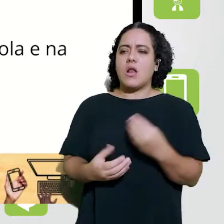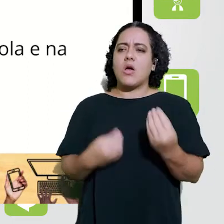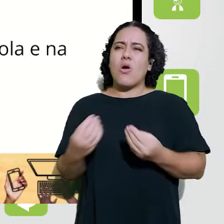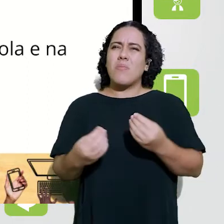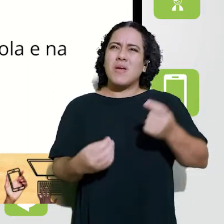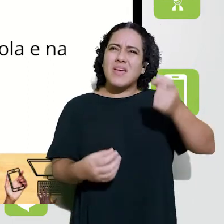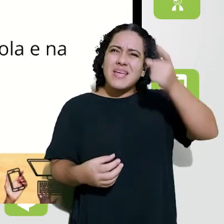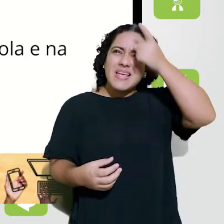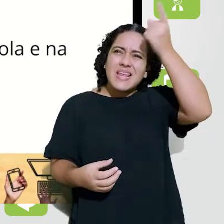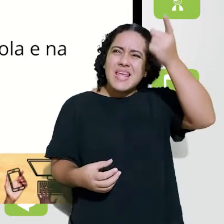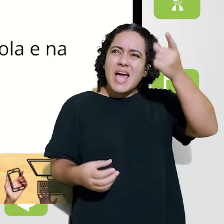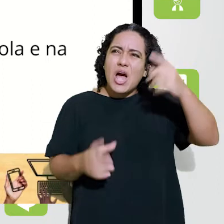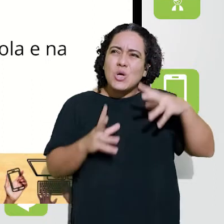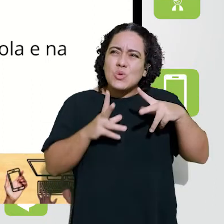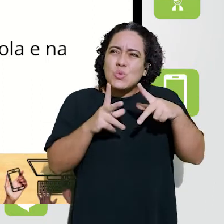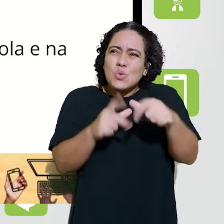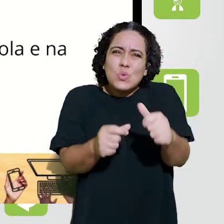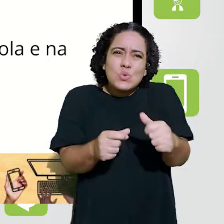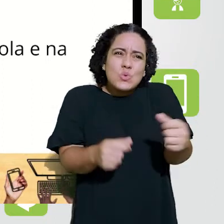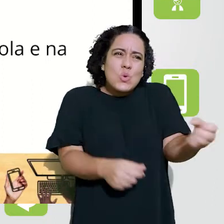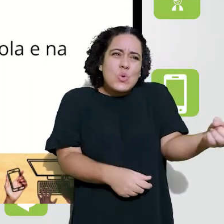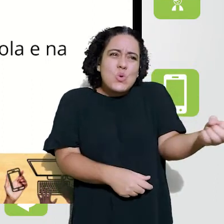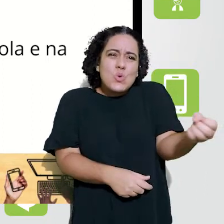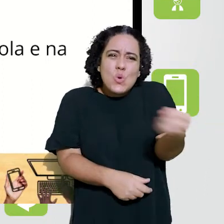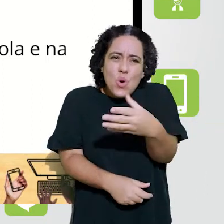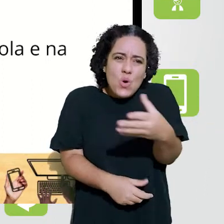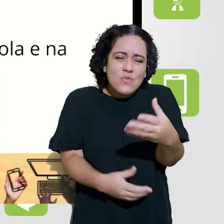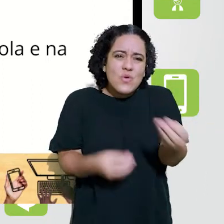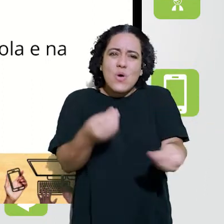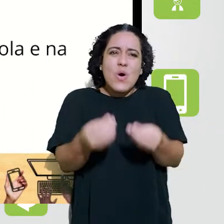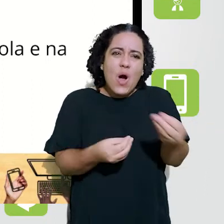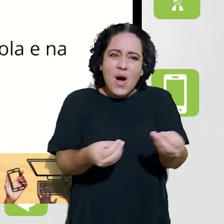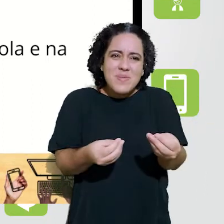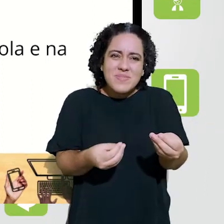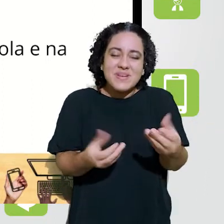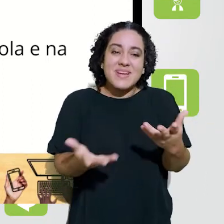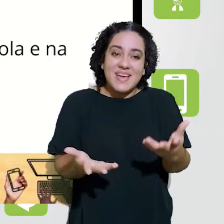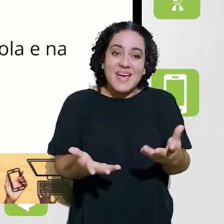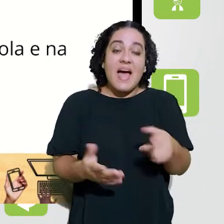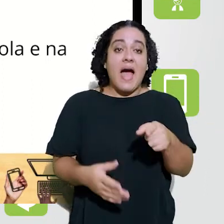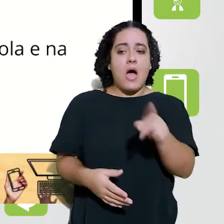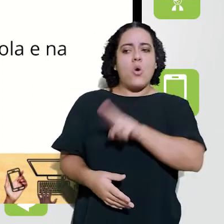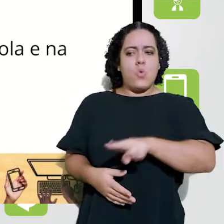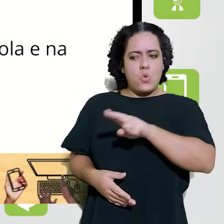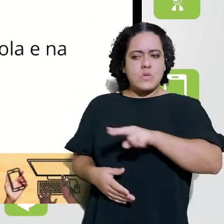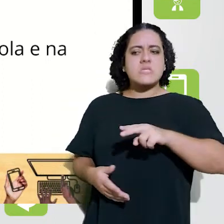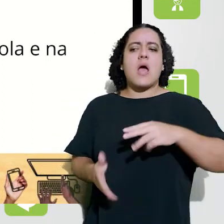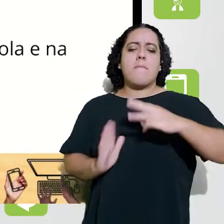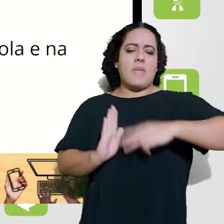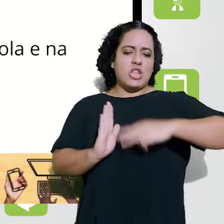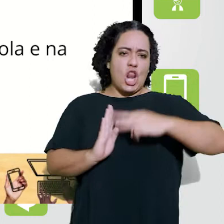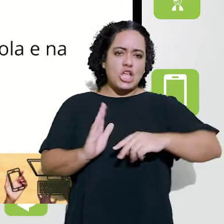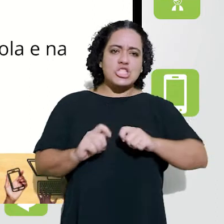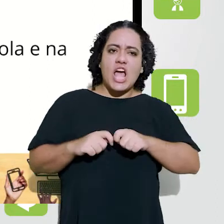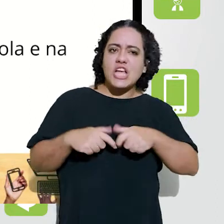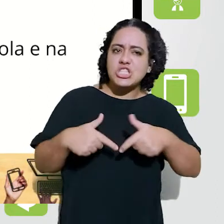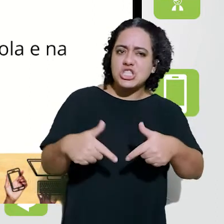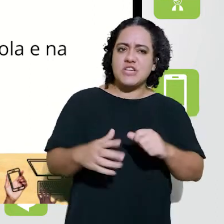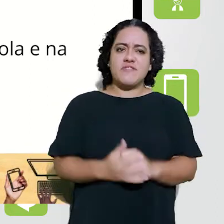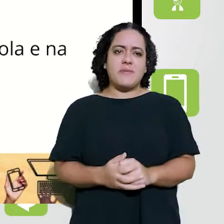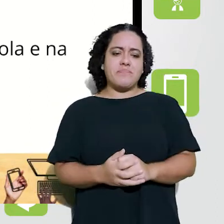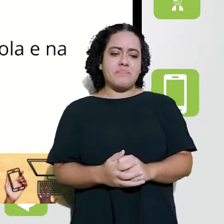inovar na sua sala de aula, você tem que inventar. É como se a gente tivesse que criar tudo de forma diferente, né? Nos dizem, use